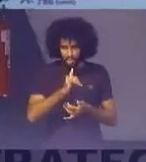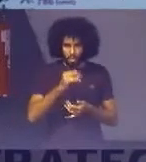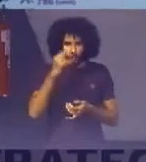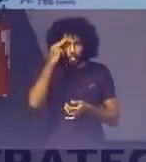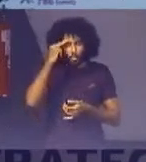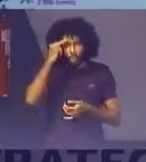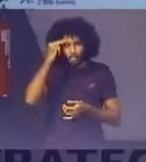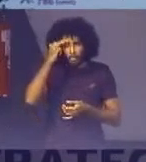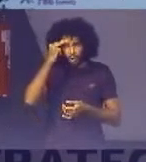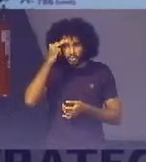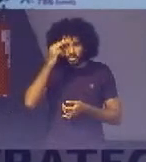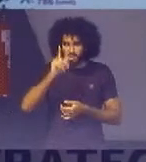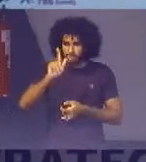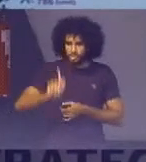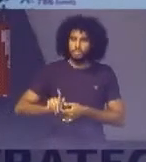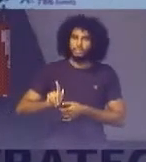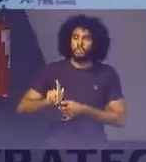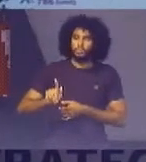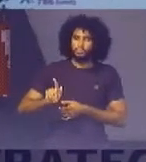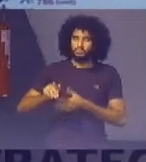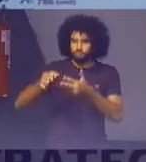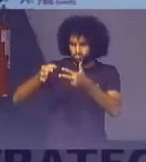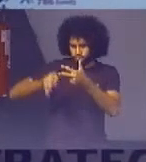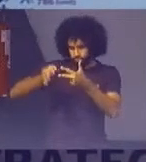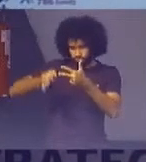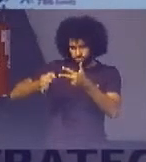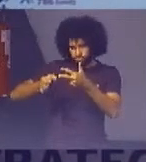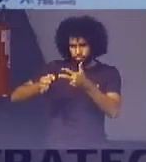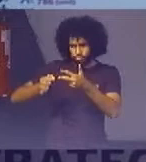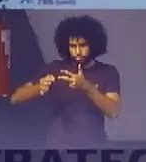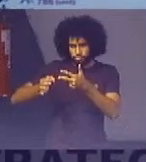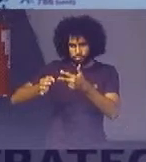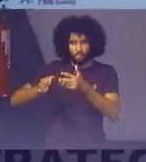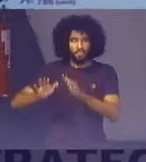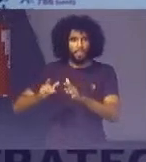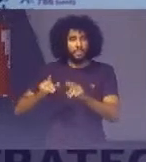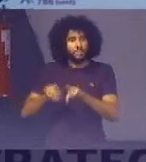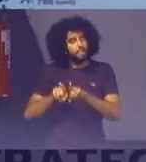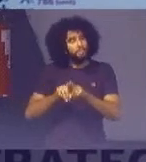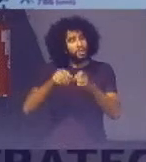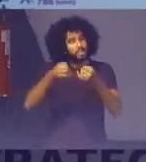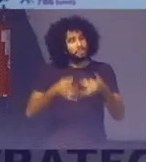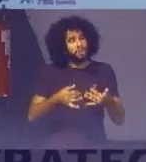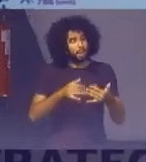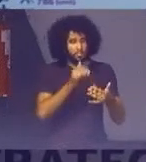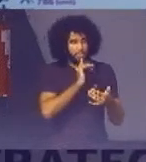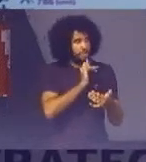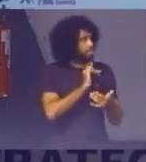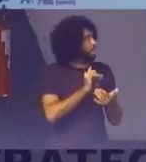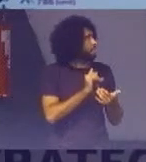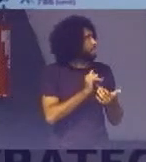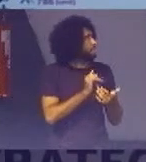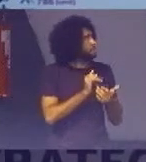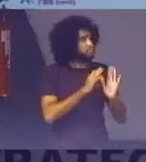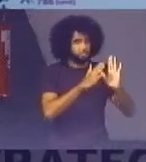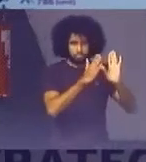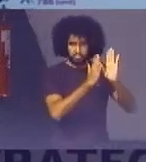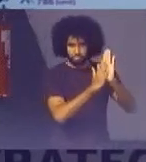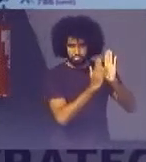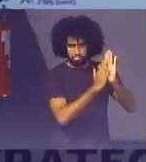poder judiciário Em relação A essa acomodação Eu falo também De um painel Que está publicado